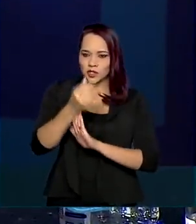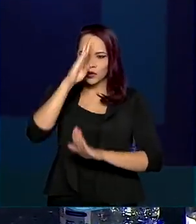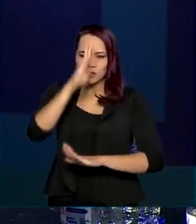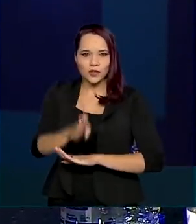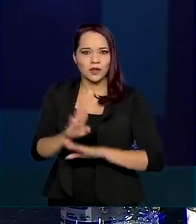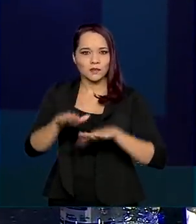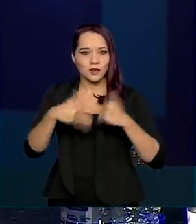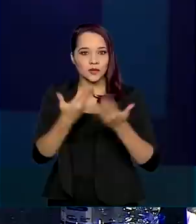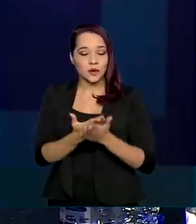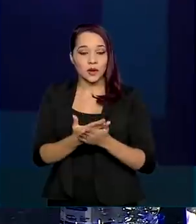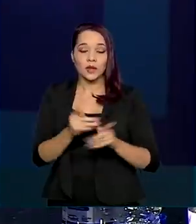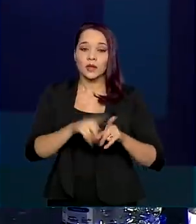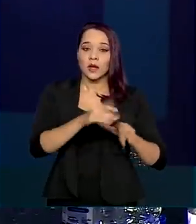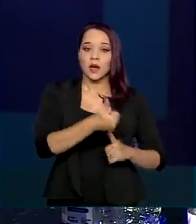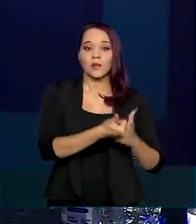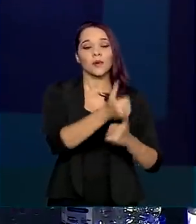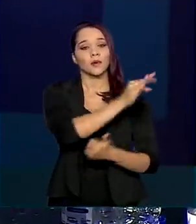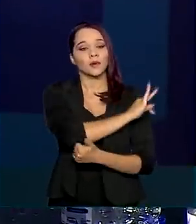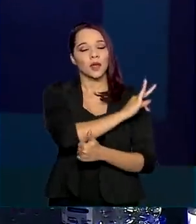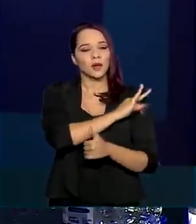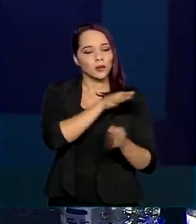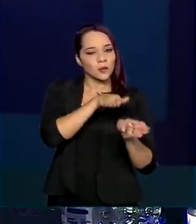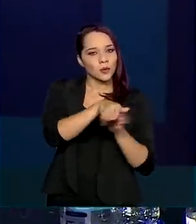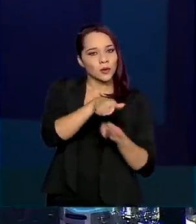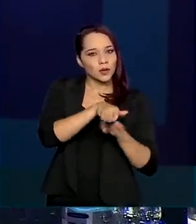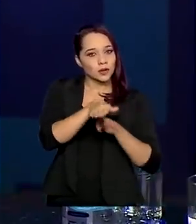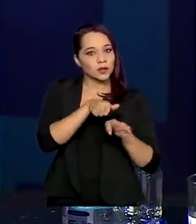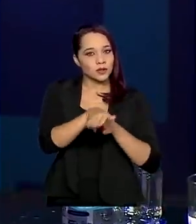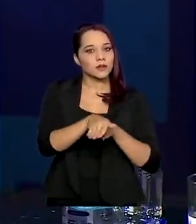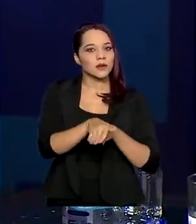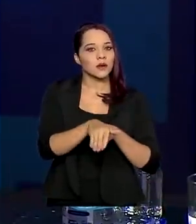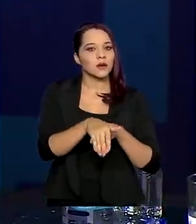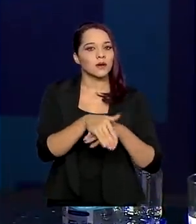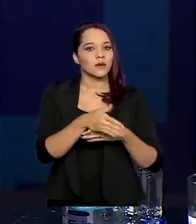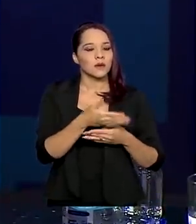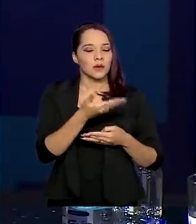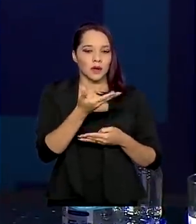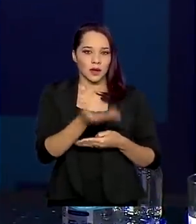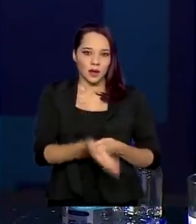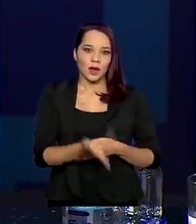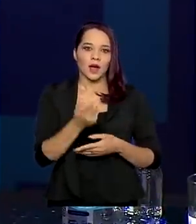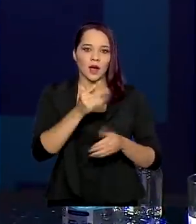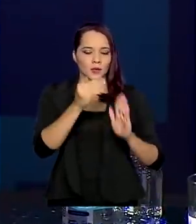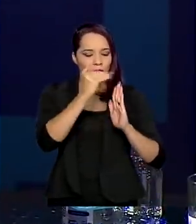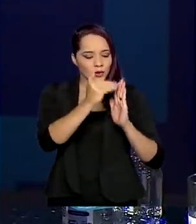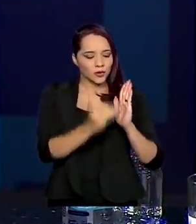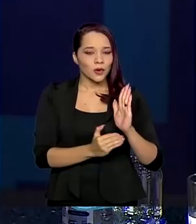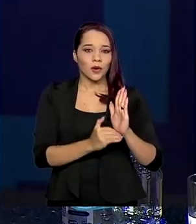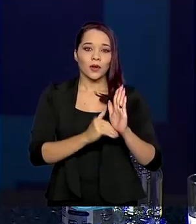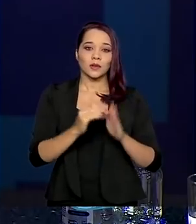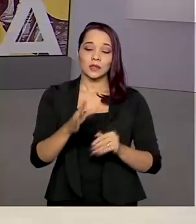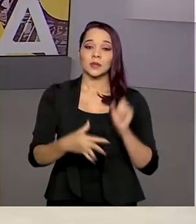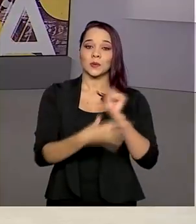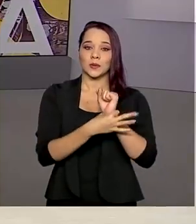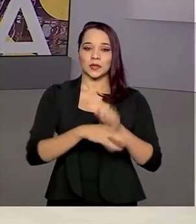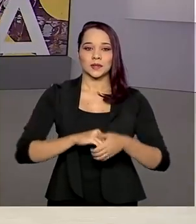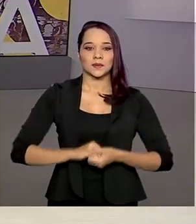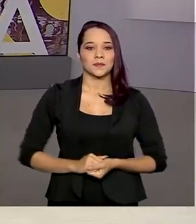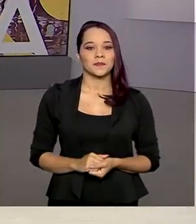além de apoio técnico e orientações em relação a protocolos de biossegurança.